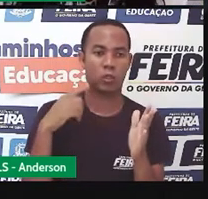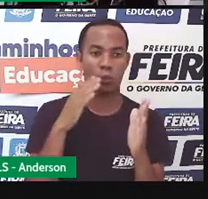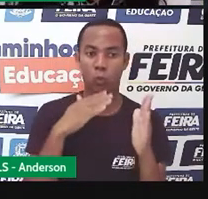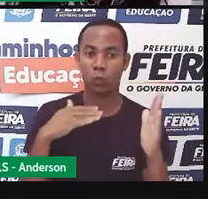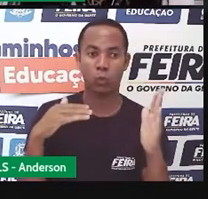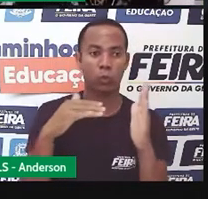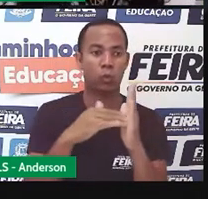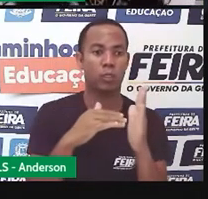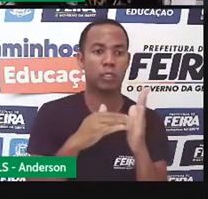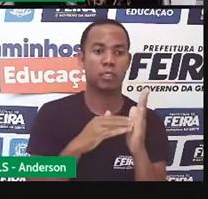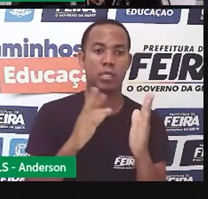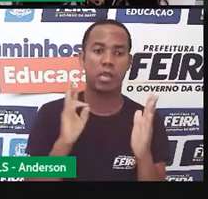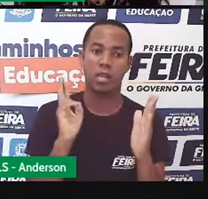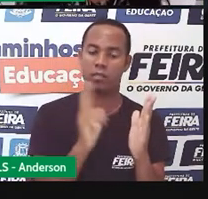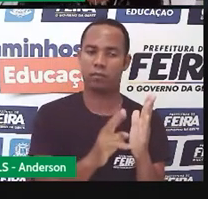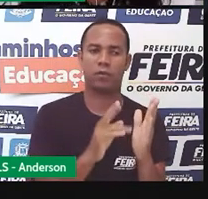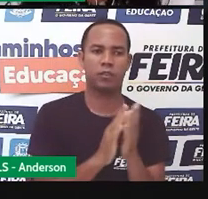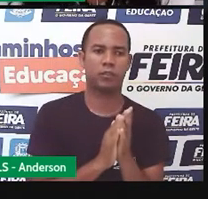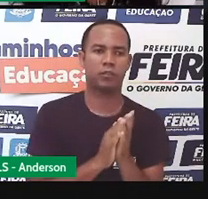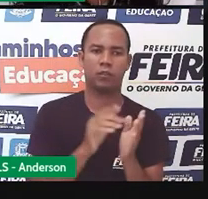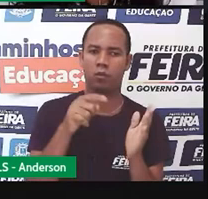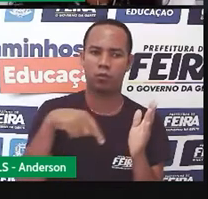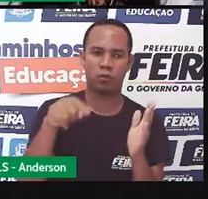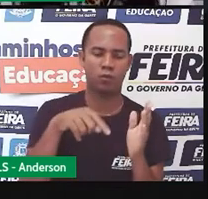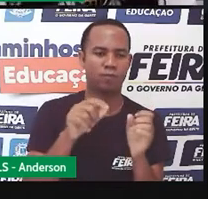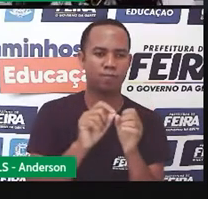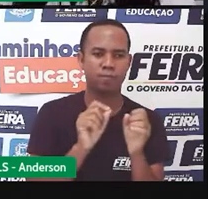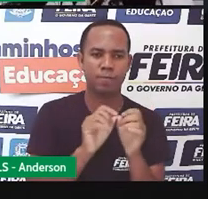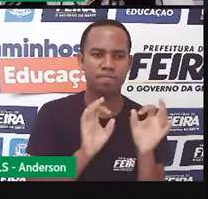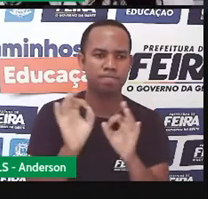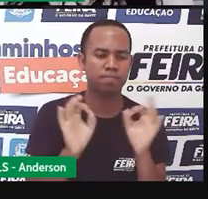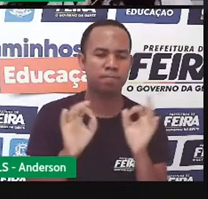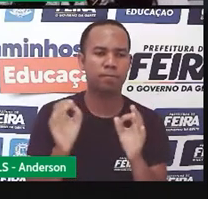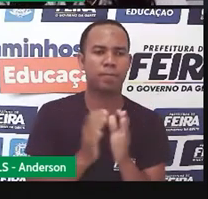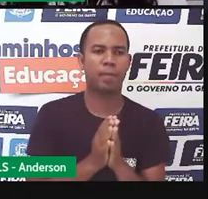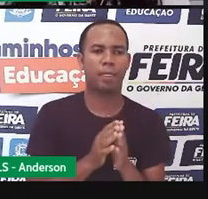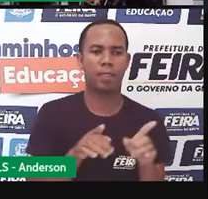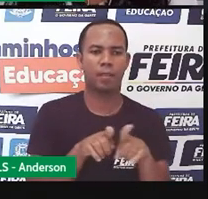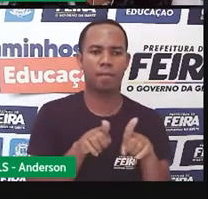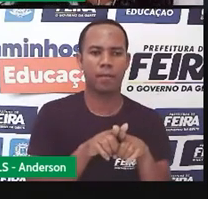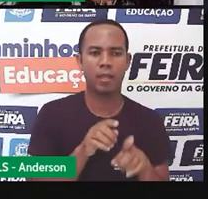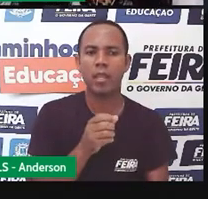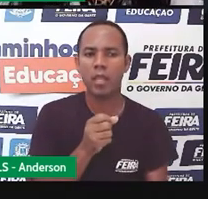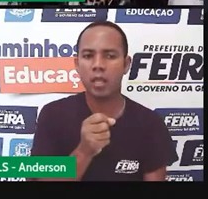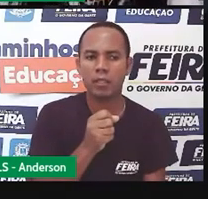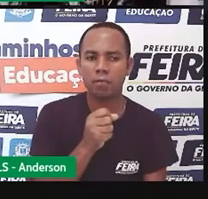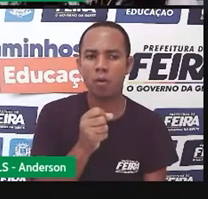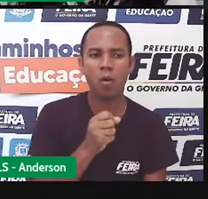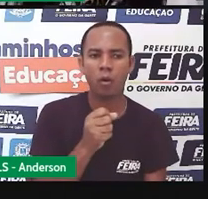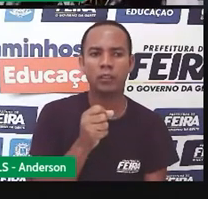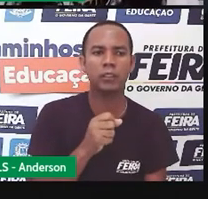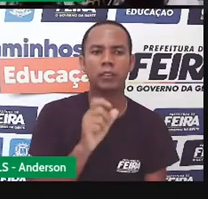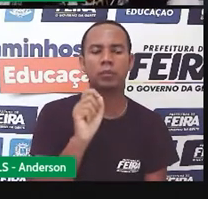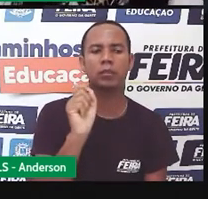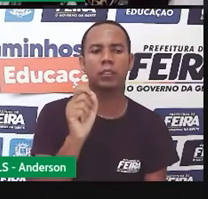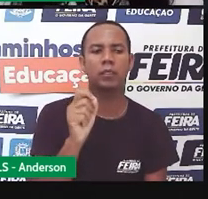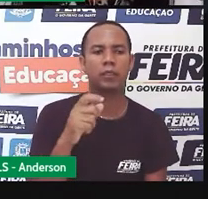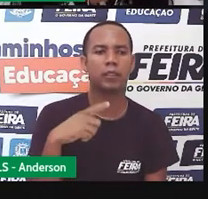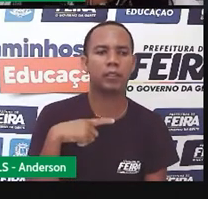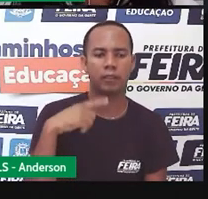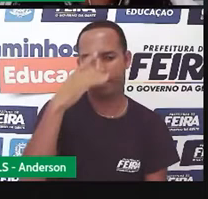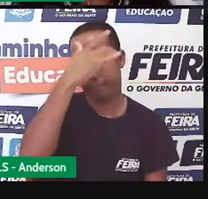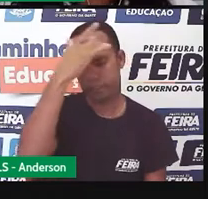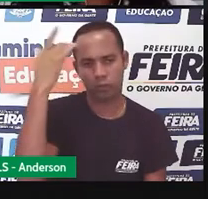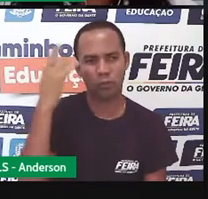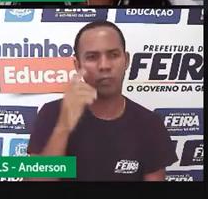as respostas que nós fazemos. O repórter, ele leva um roteiro para a pessoa